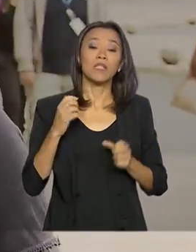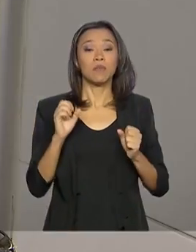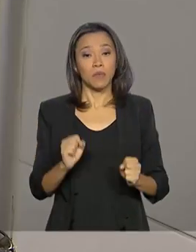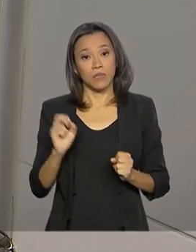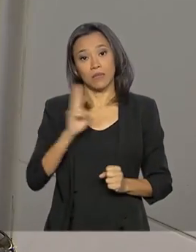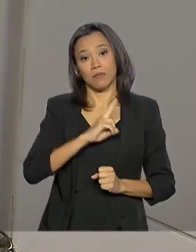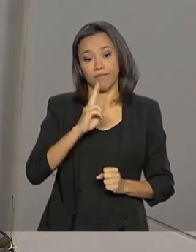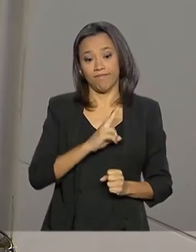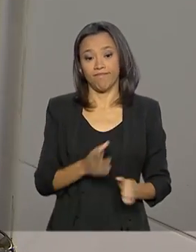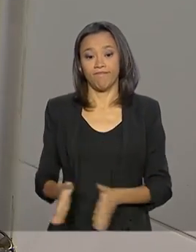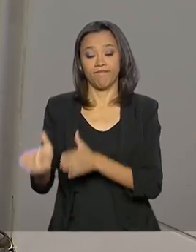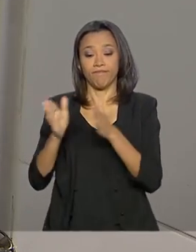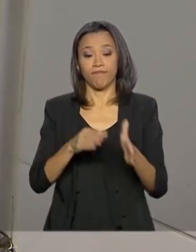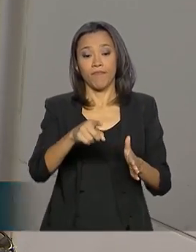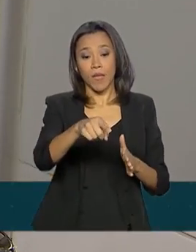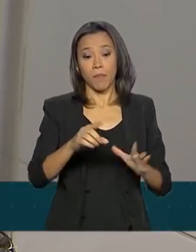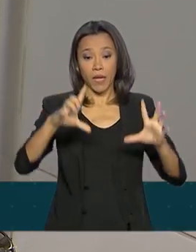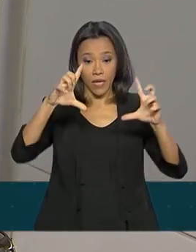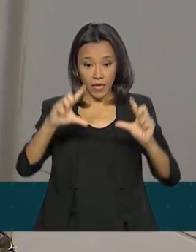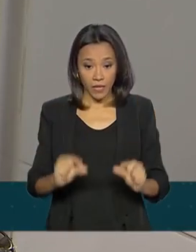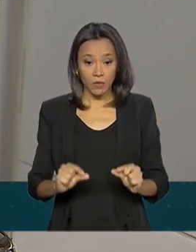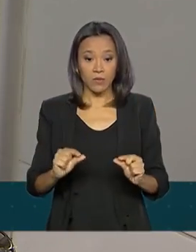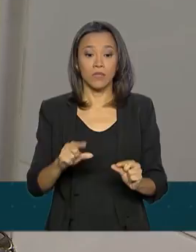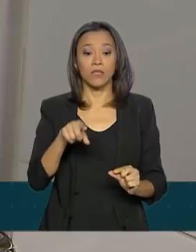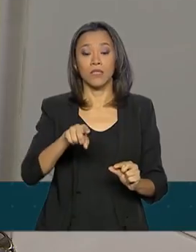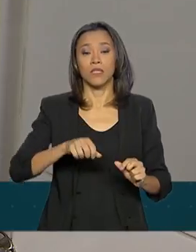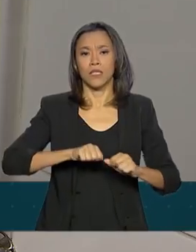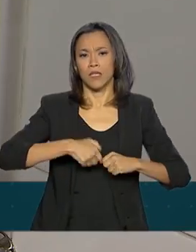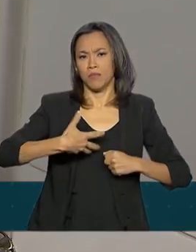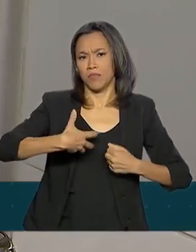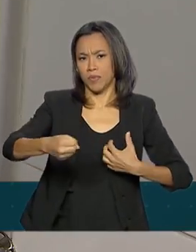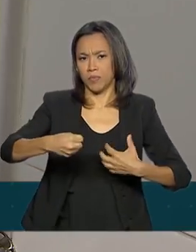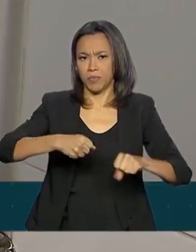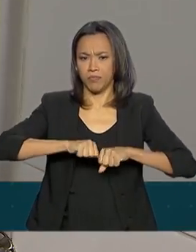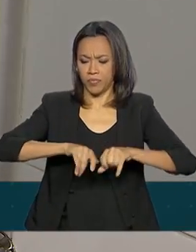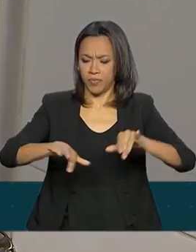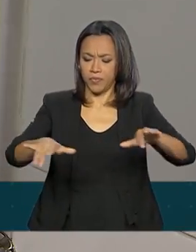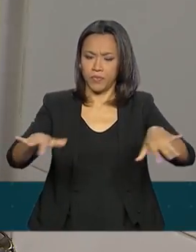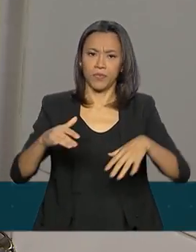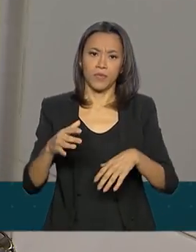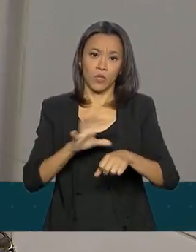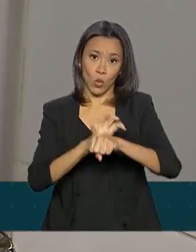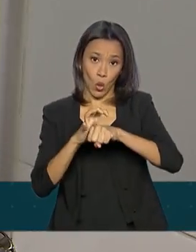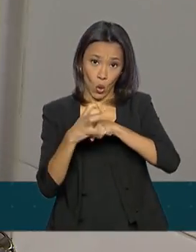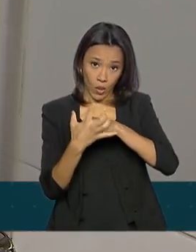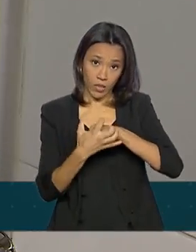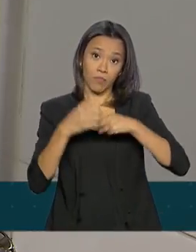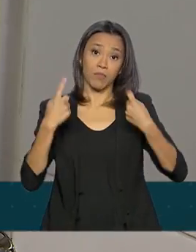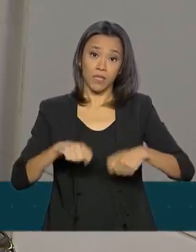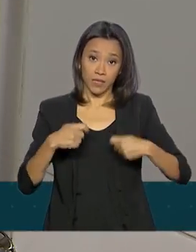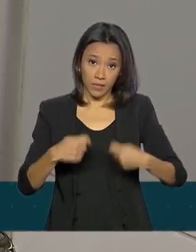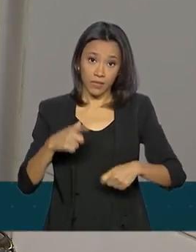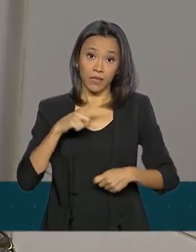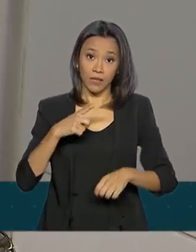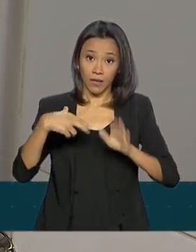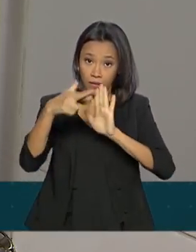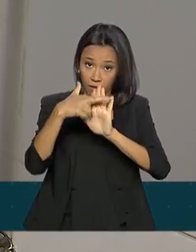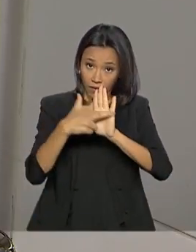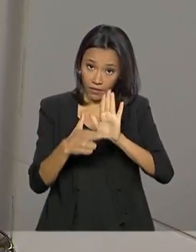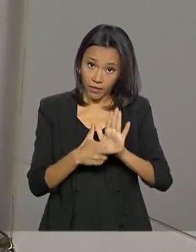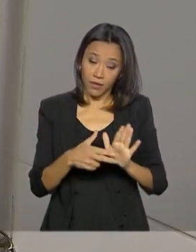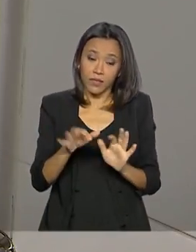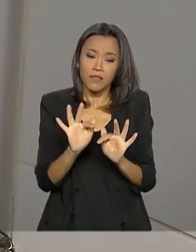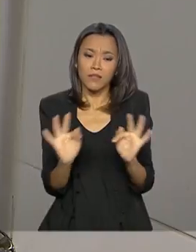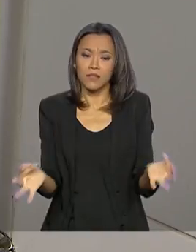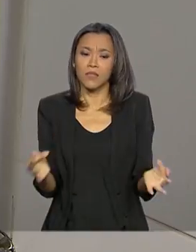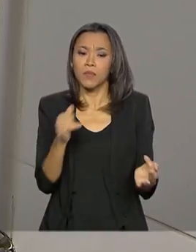agravante. Para reduzir o risco de contaminação e transmissão do coronavírus, é preciso adotar atitudes simples, como por